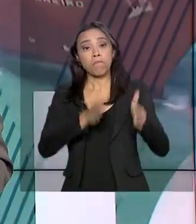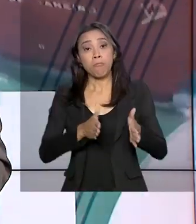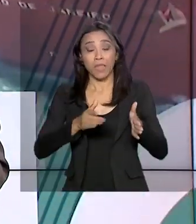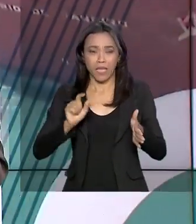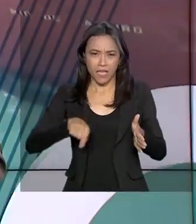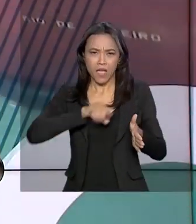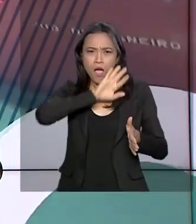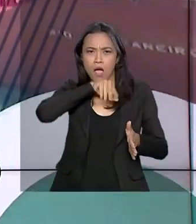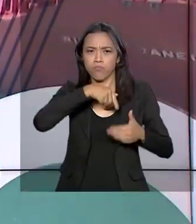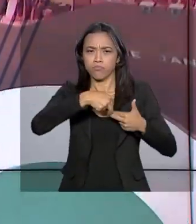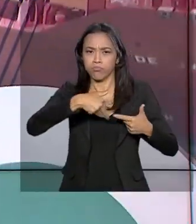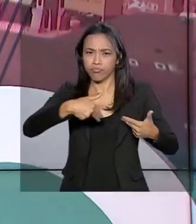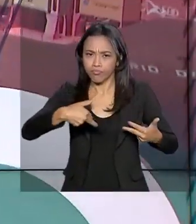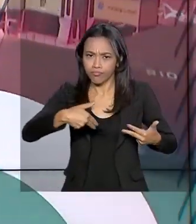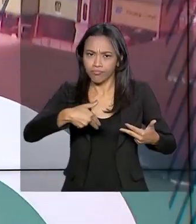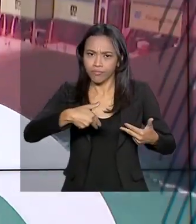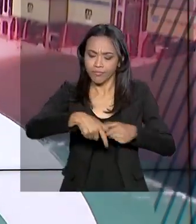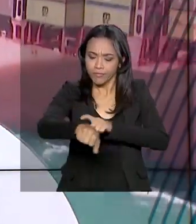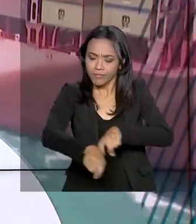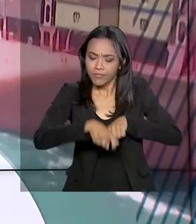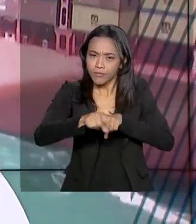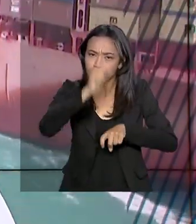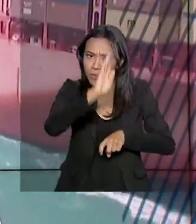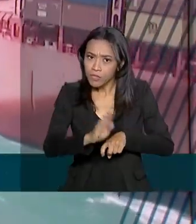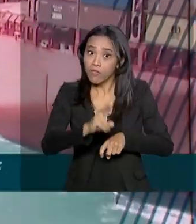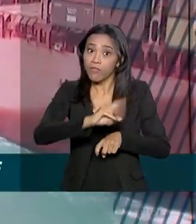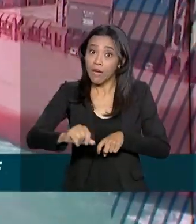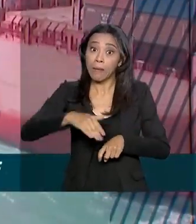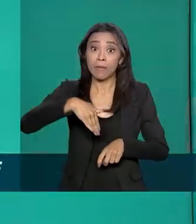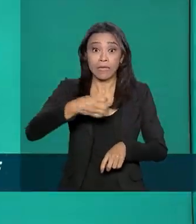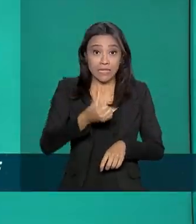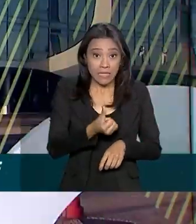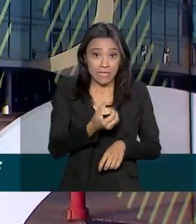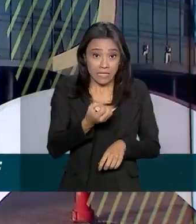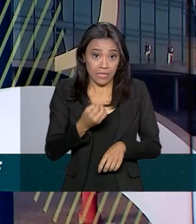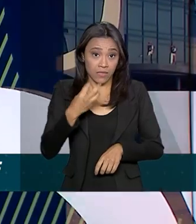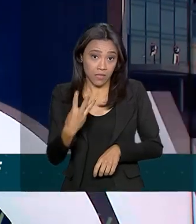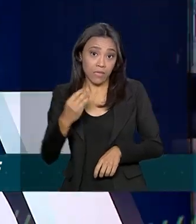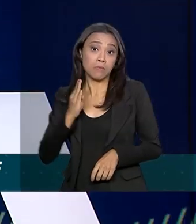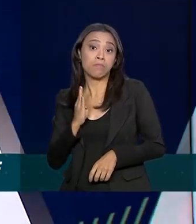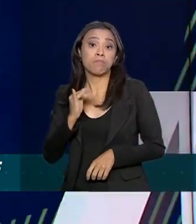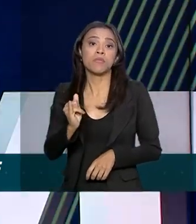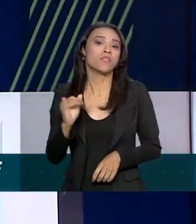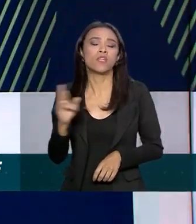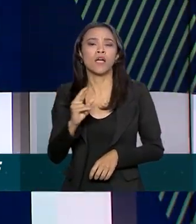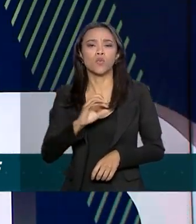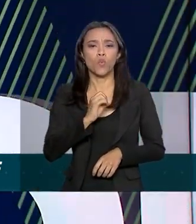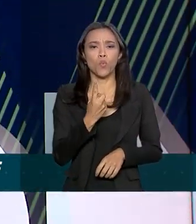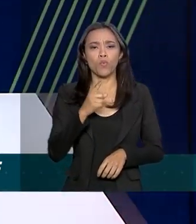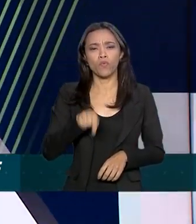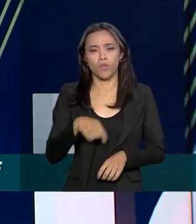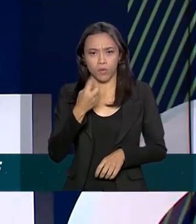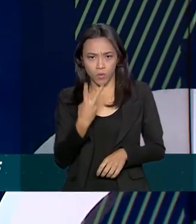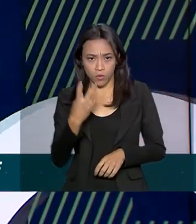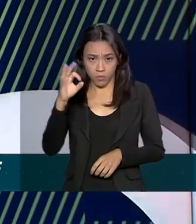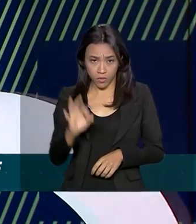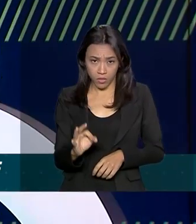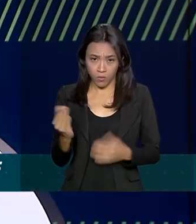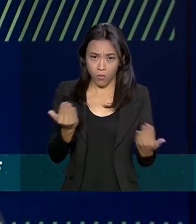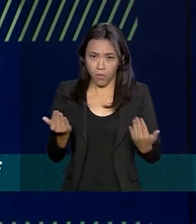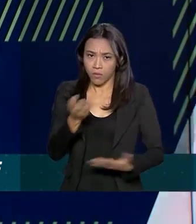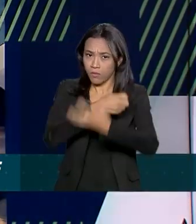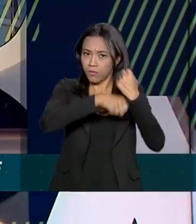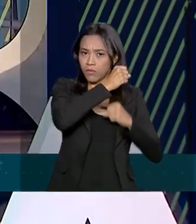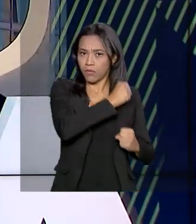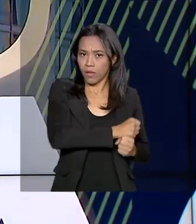brasileira deve ultrapassar 603 bilhões de reais neste ano, 1,2% acima do obtido no ano passado.